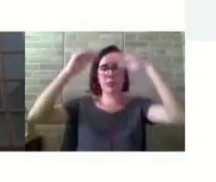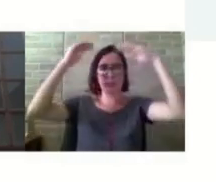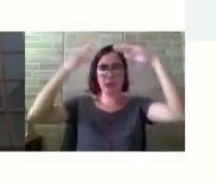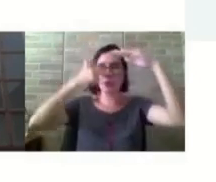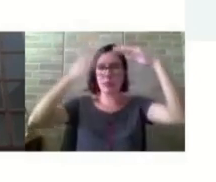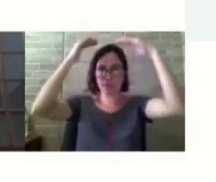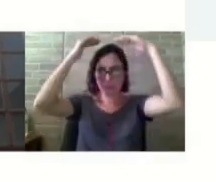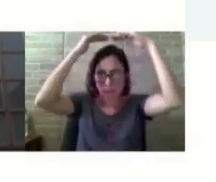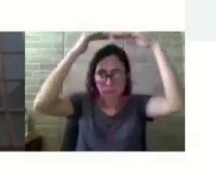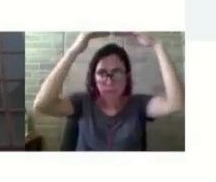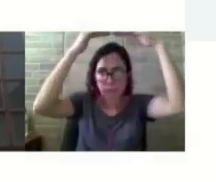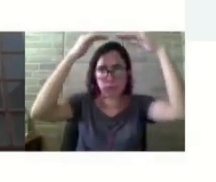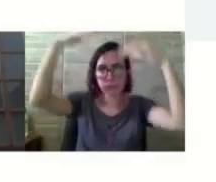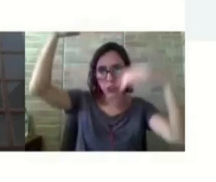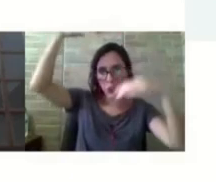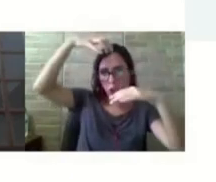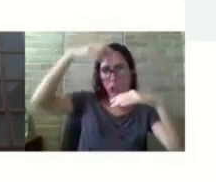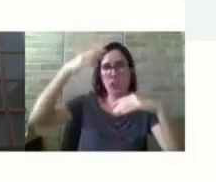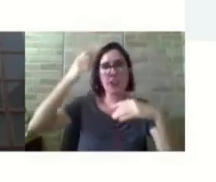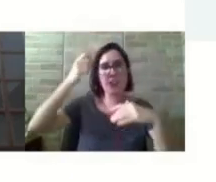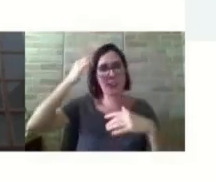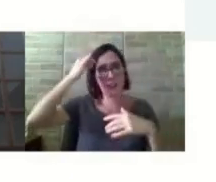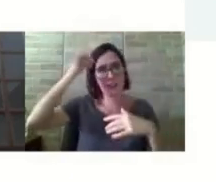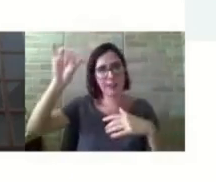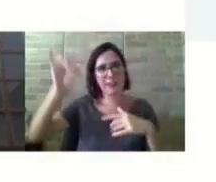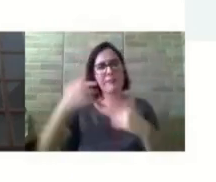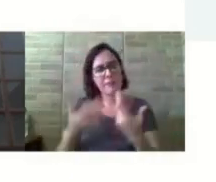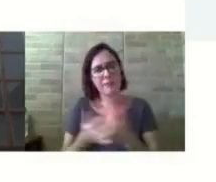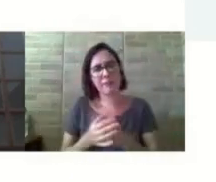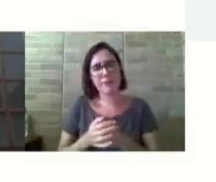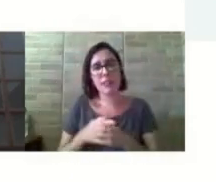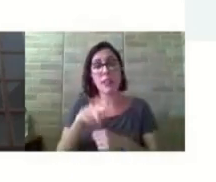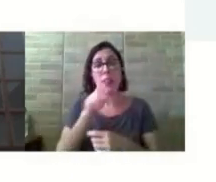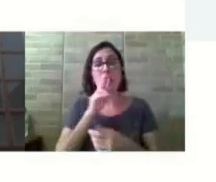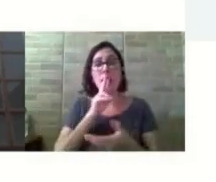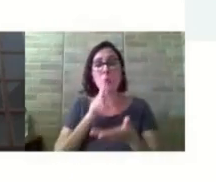E aí, os resultados das entrevistas, tá?